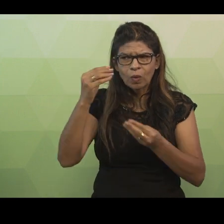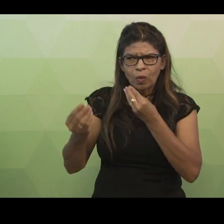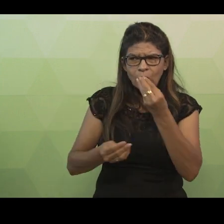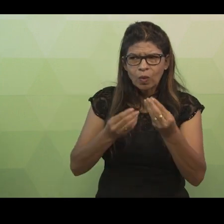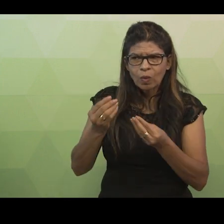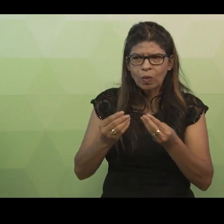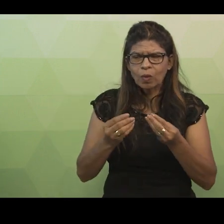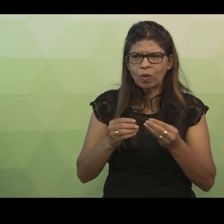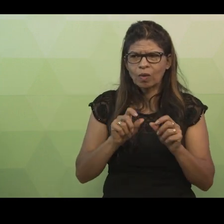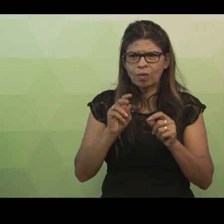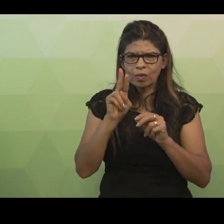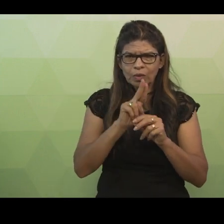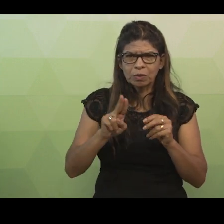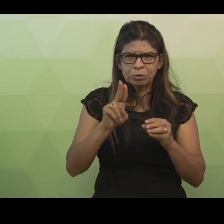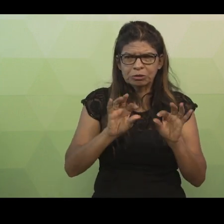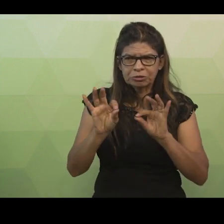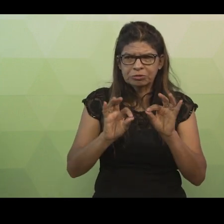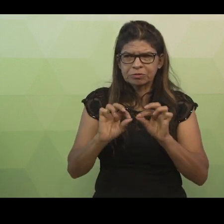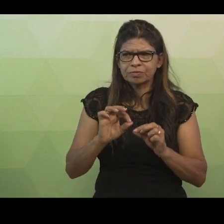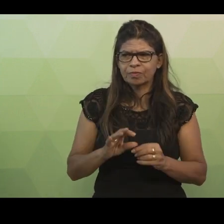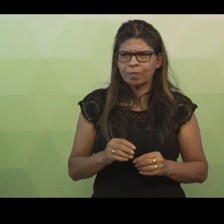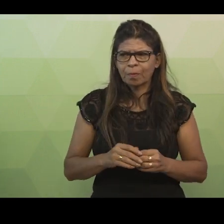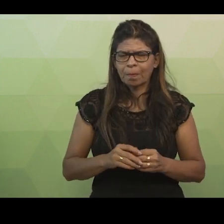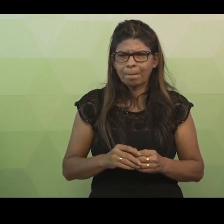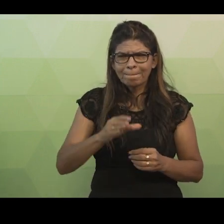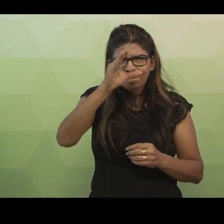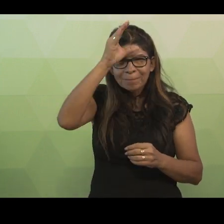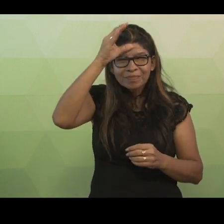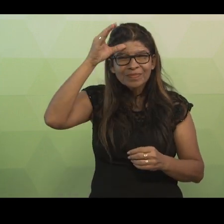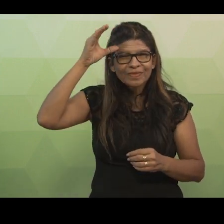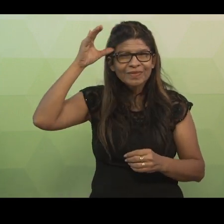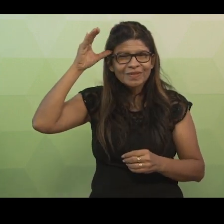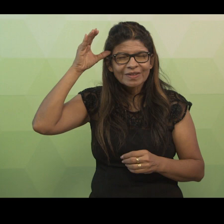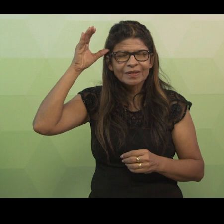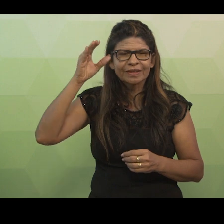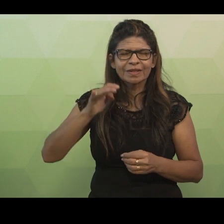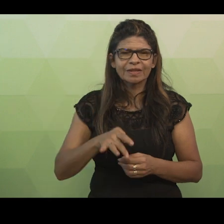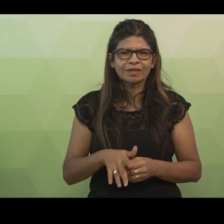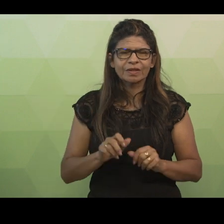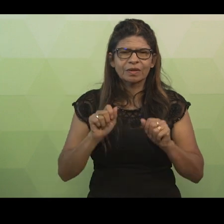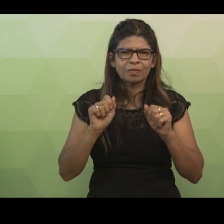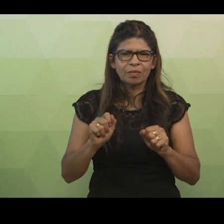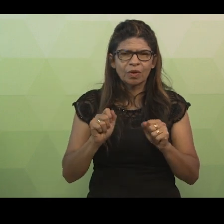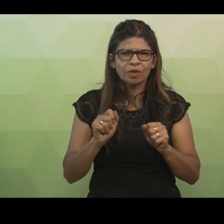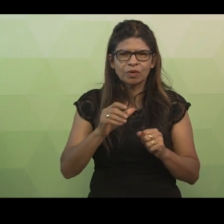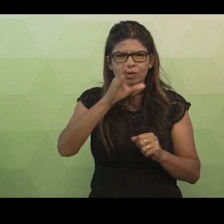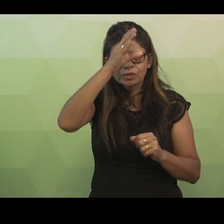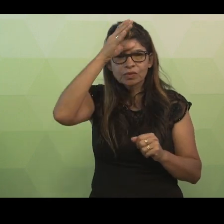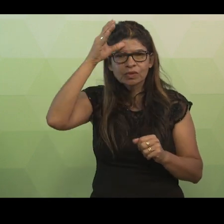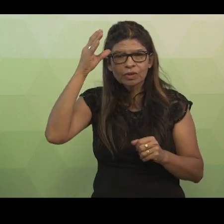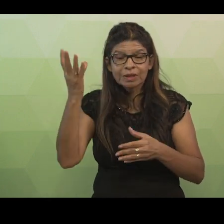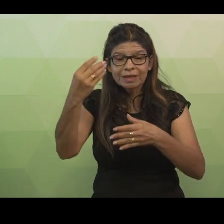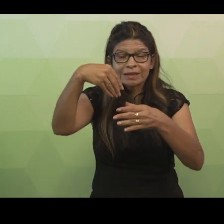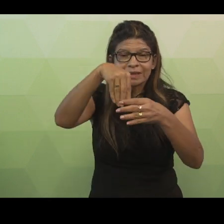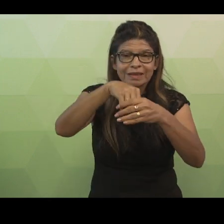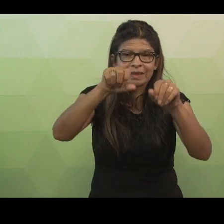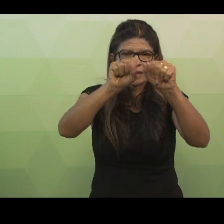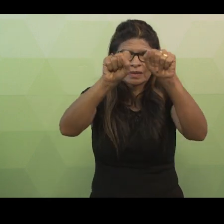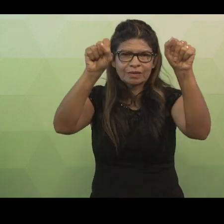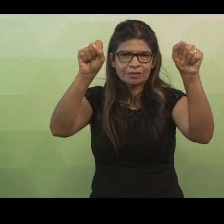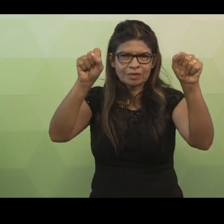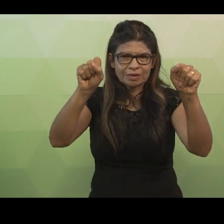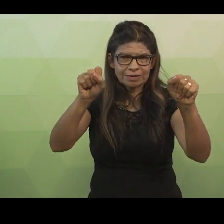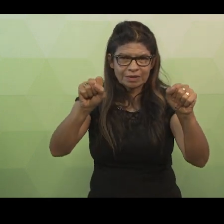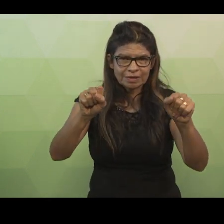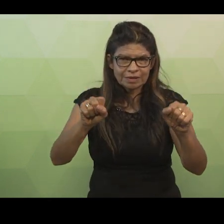podemos realizar. Tomando o cliente como exemplo, podemos incluir um novo cliente no sistema, alterar o